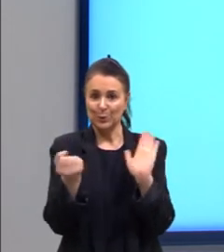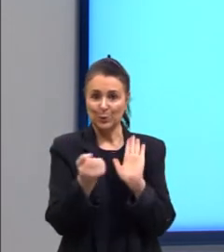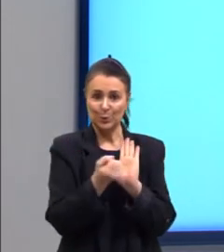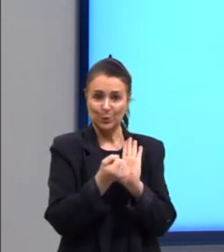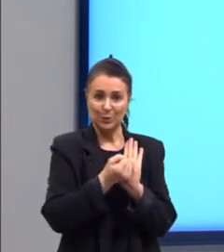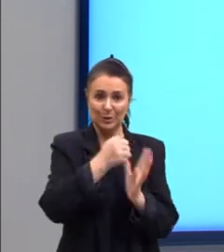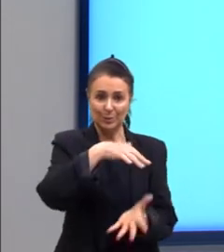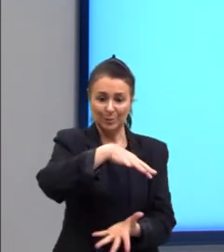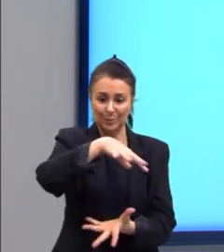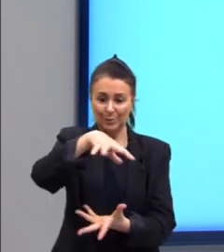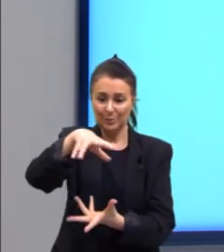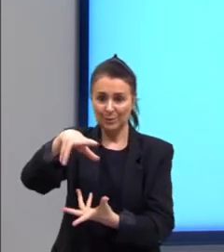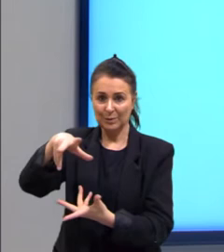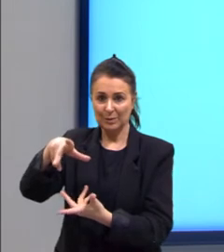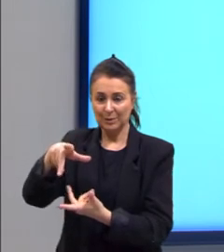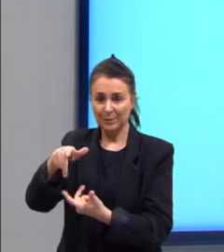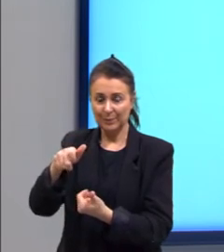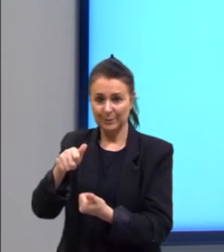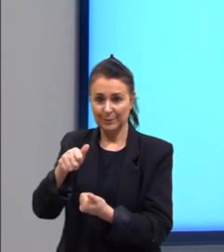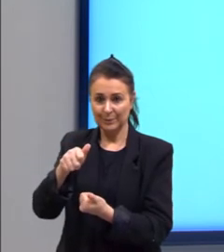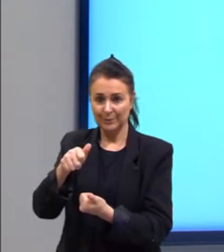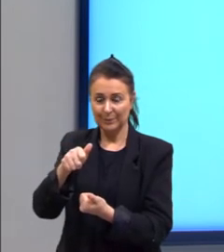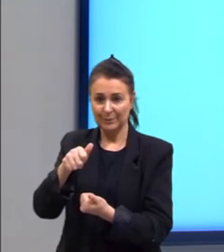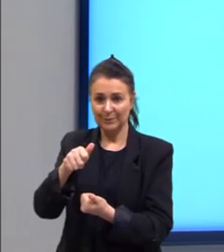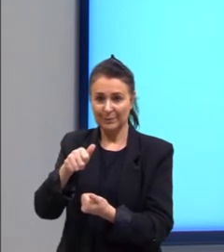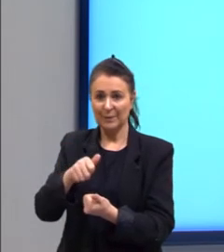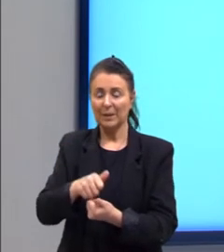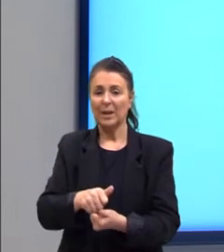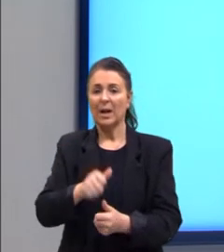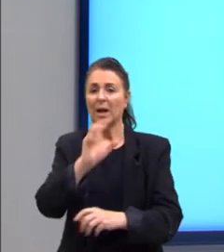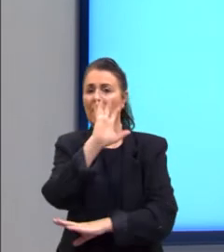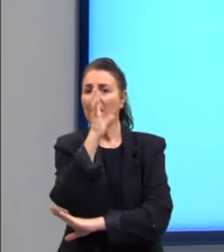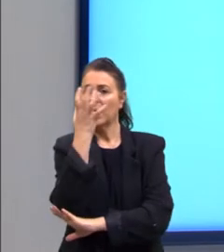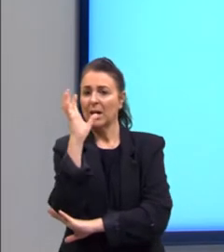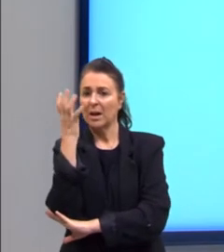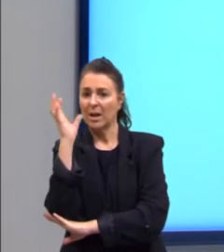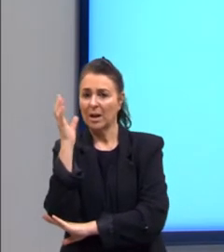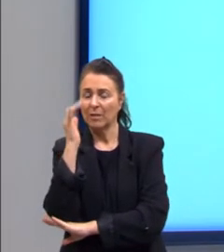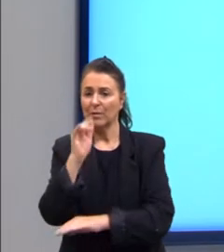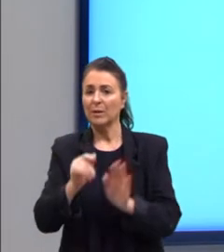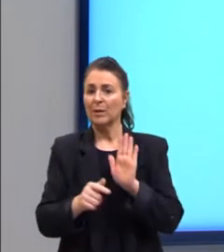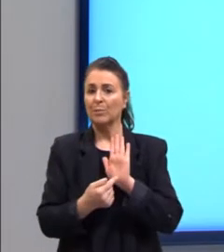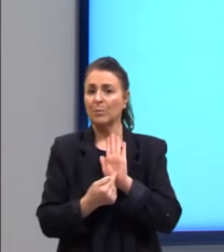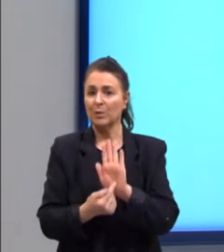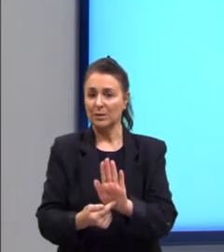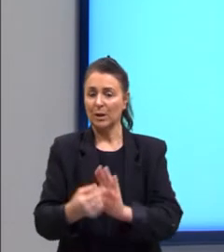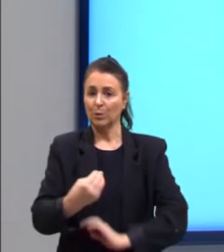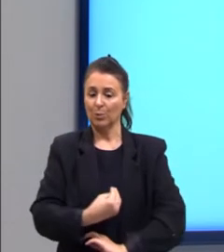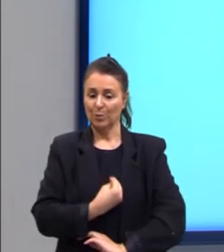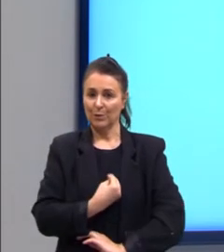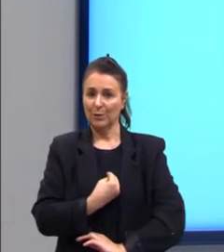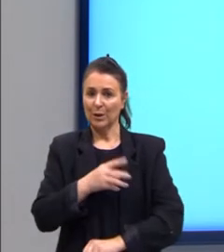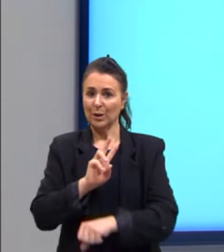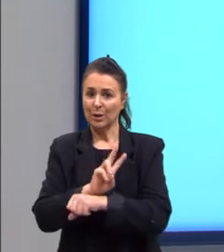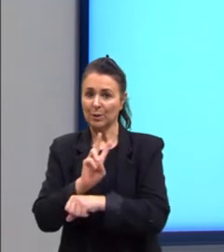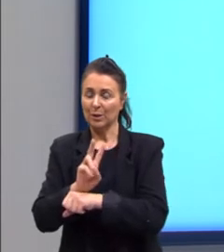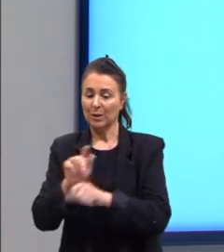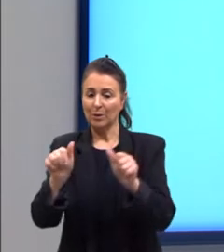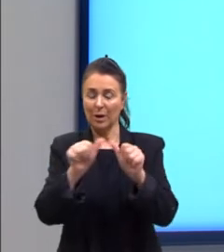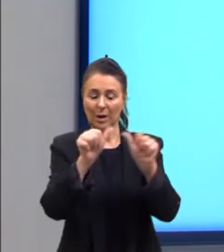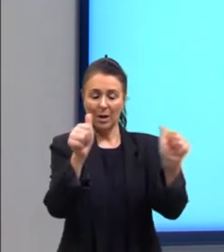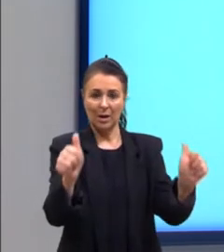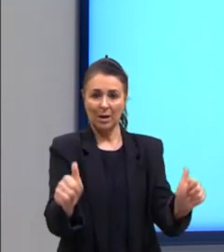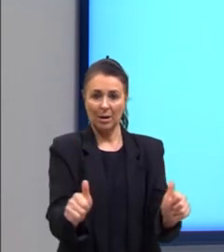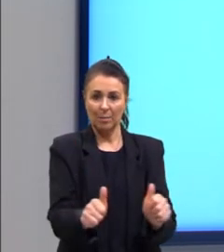aqui, a terra, a árvore indicando a vida, o cuidado. Então, a imagem também